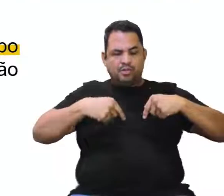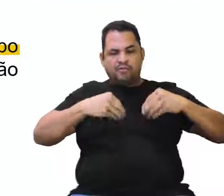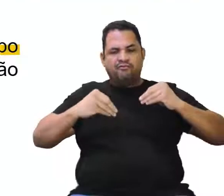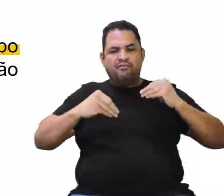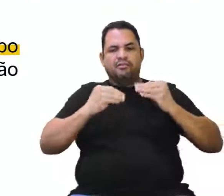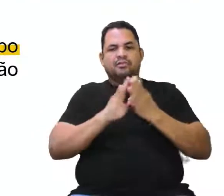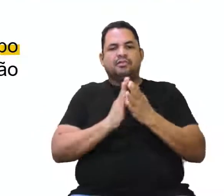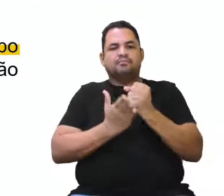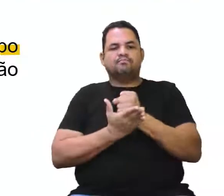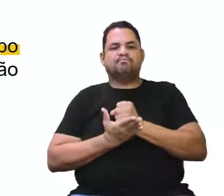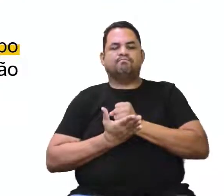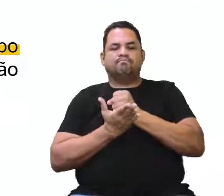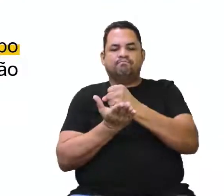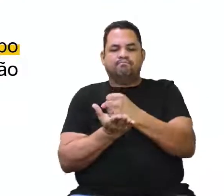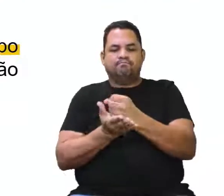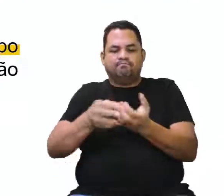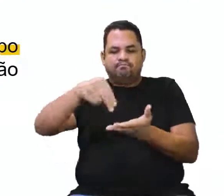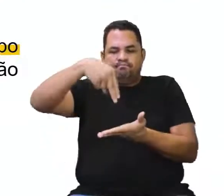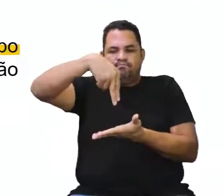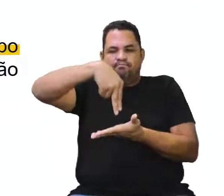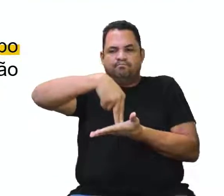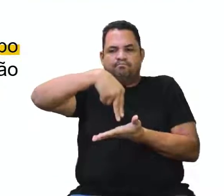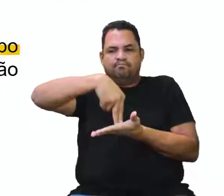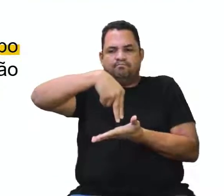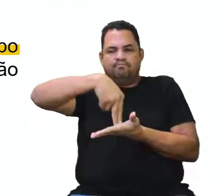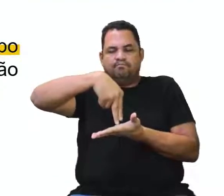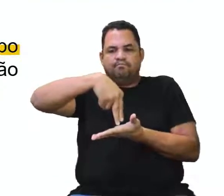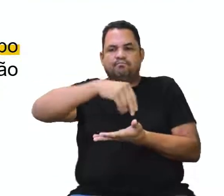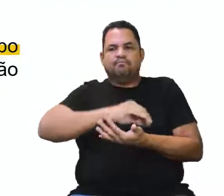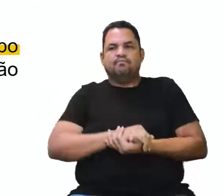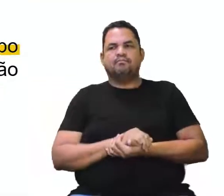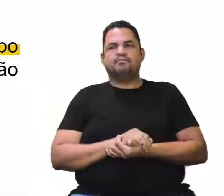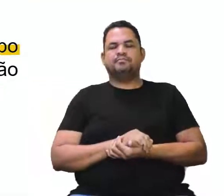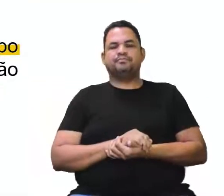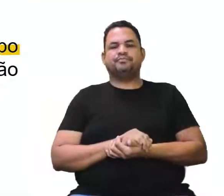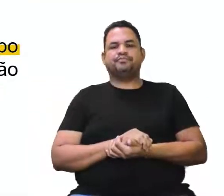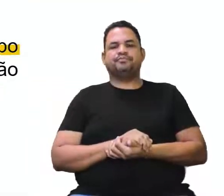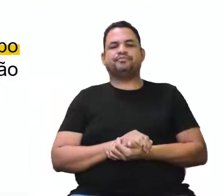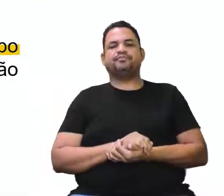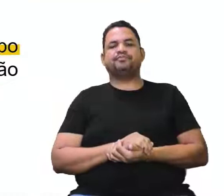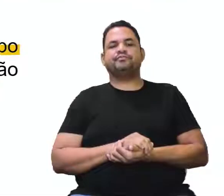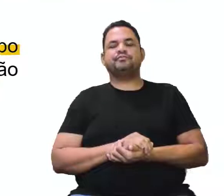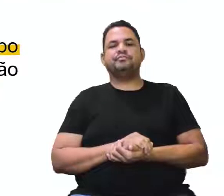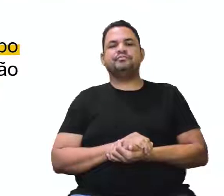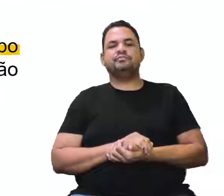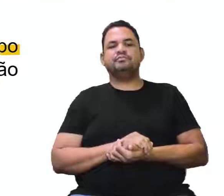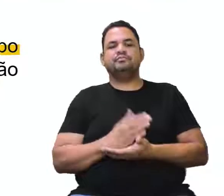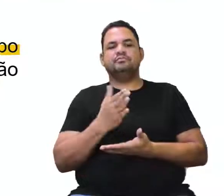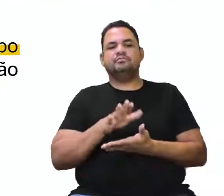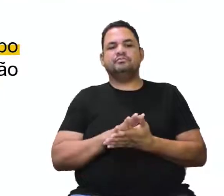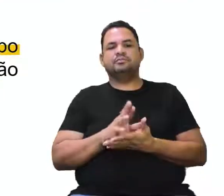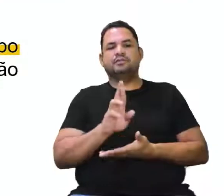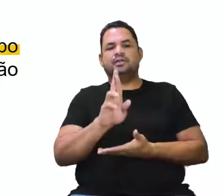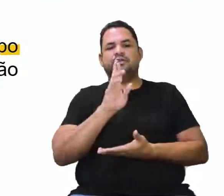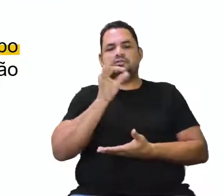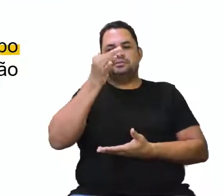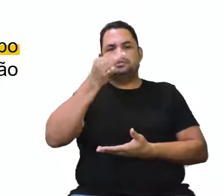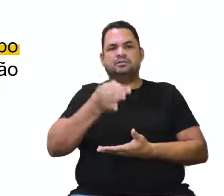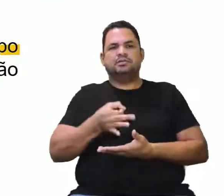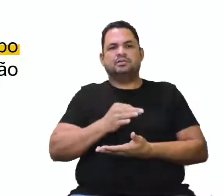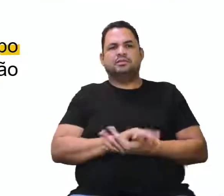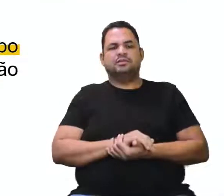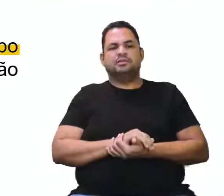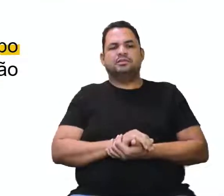tronco e sustentação da posição bípede. Perfeito essa daqui, né? Então, essa é a nossa resposta correta.